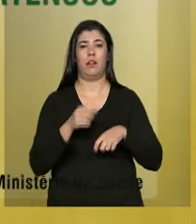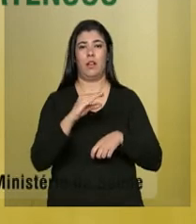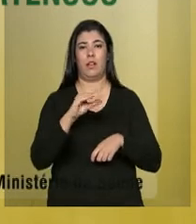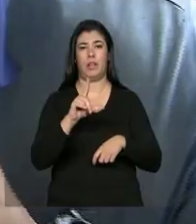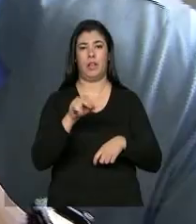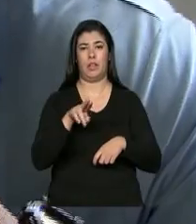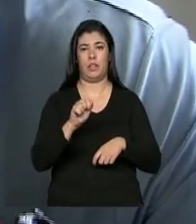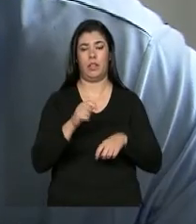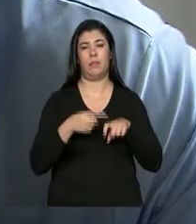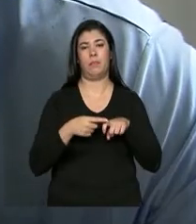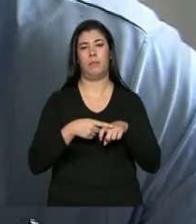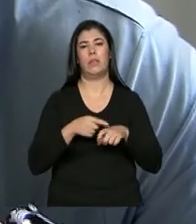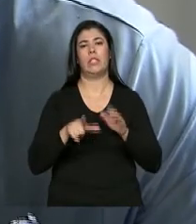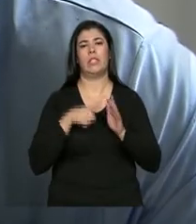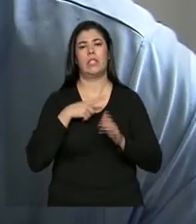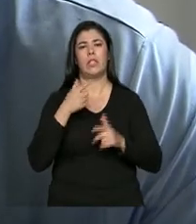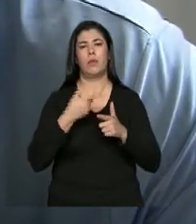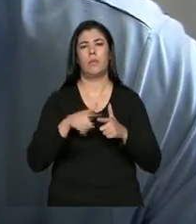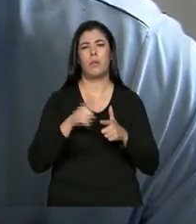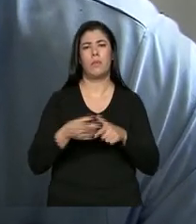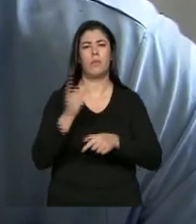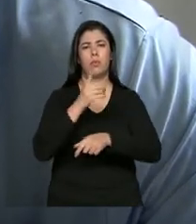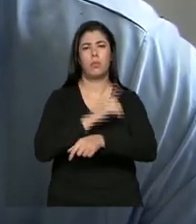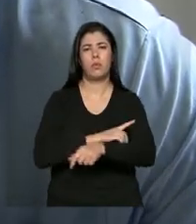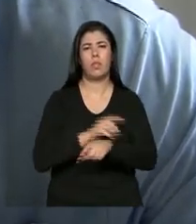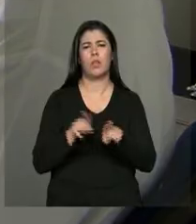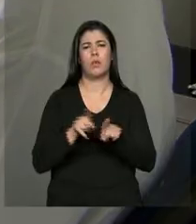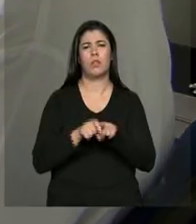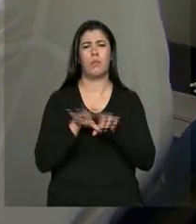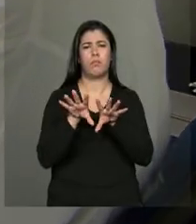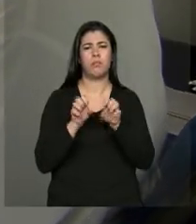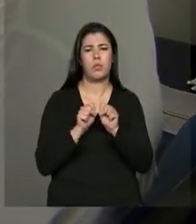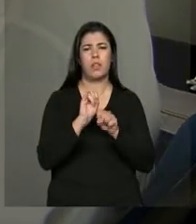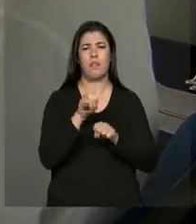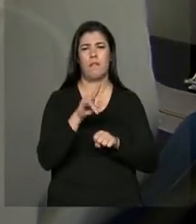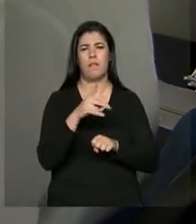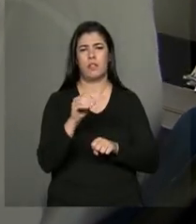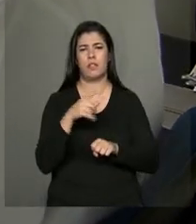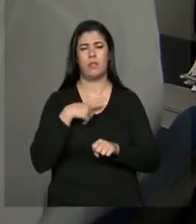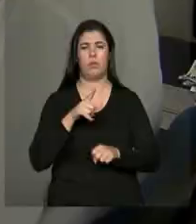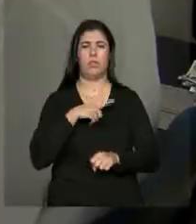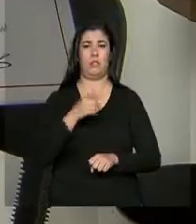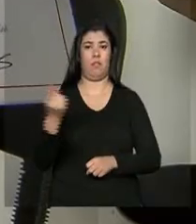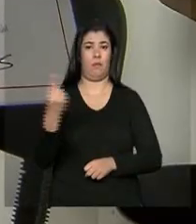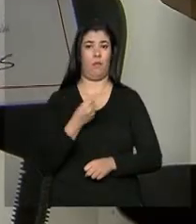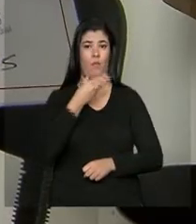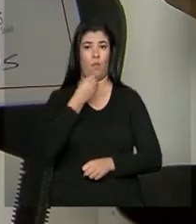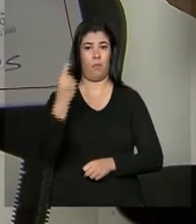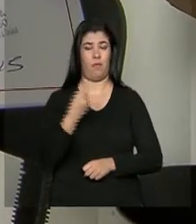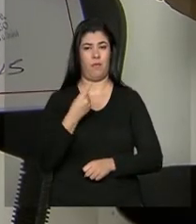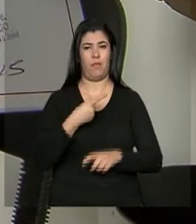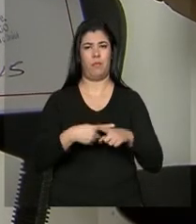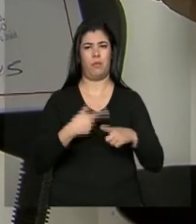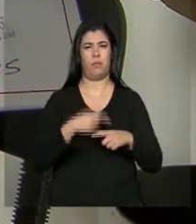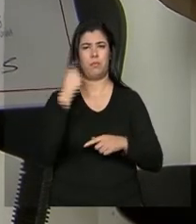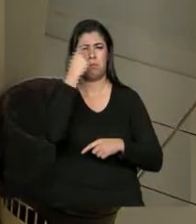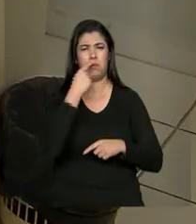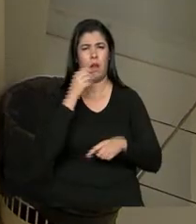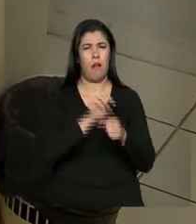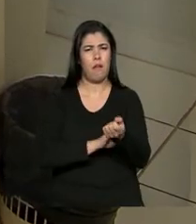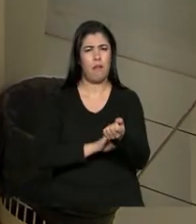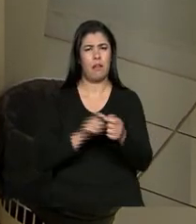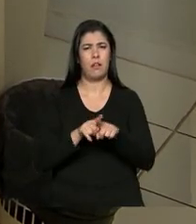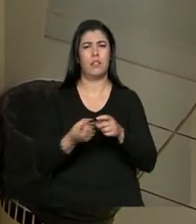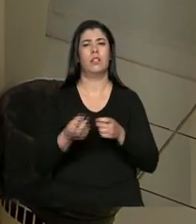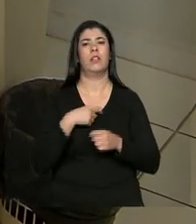infecções. Foi justamente uma alergia no rosto que trouxe Tiago ao posto. Com o medicamento nas mãos, ele